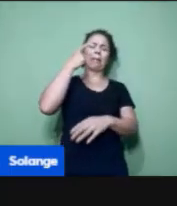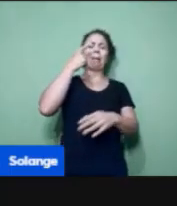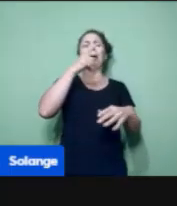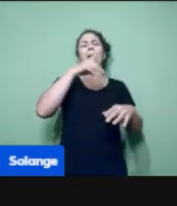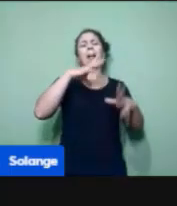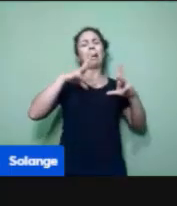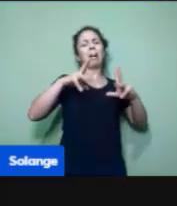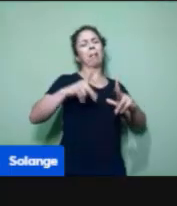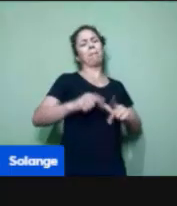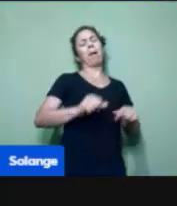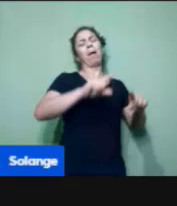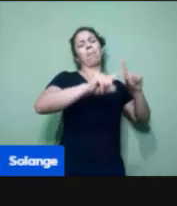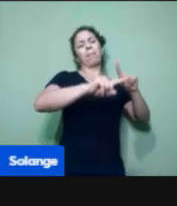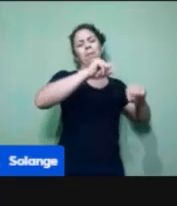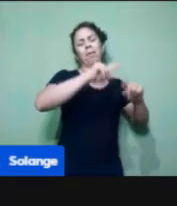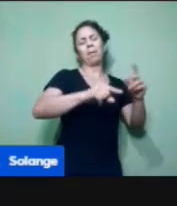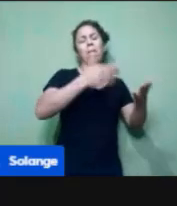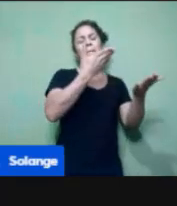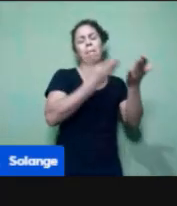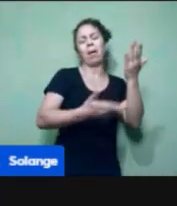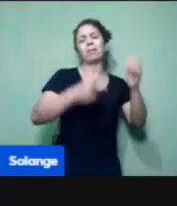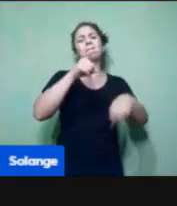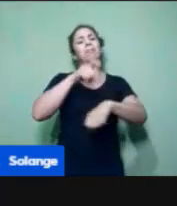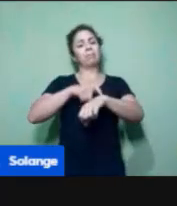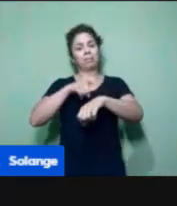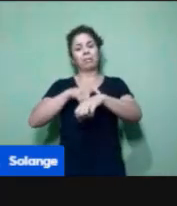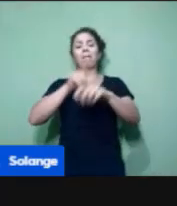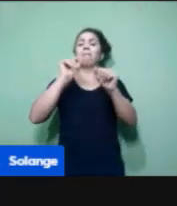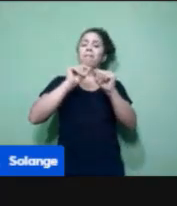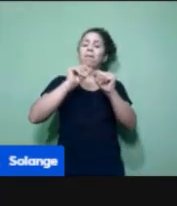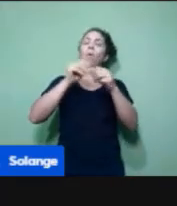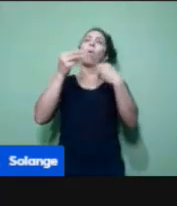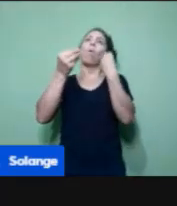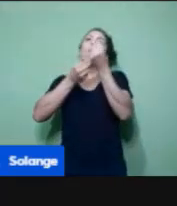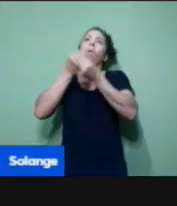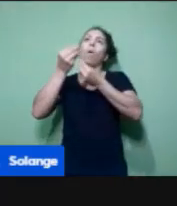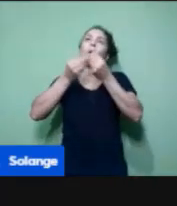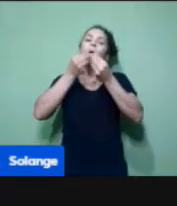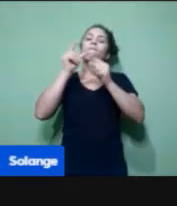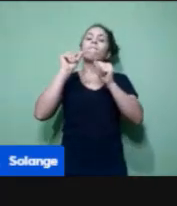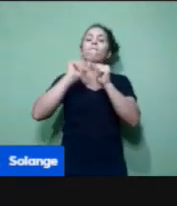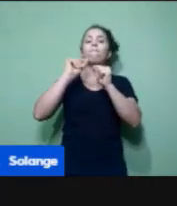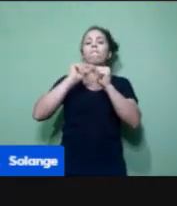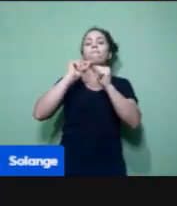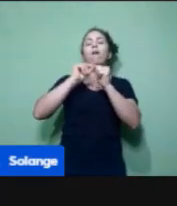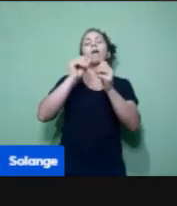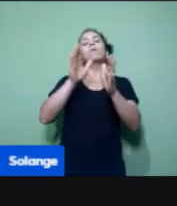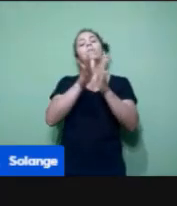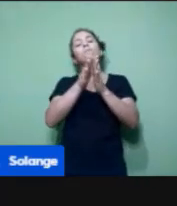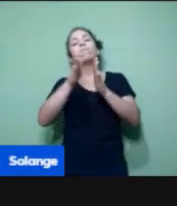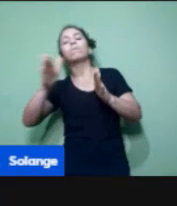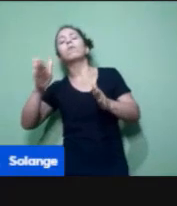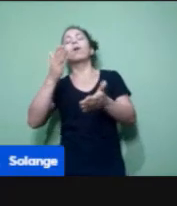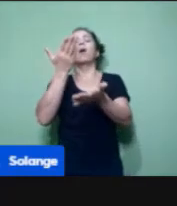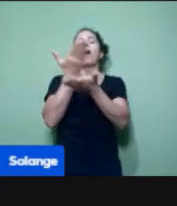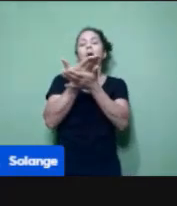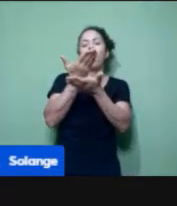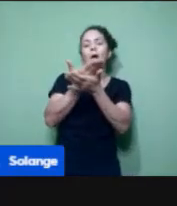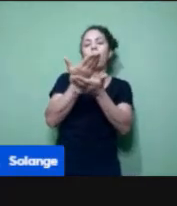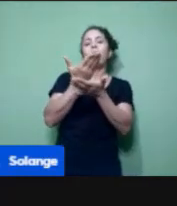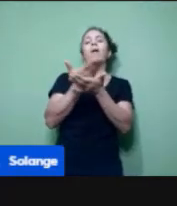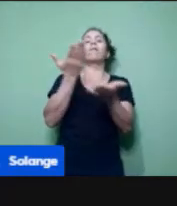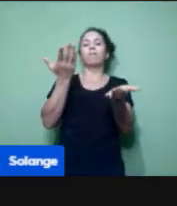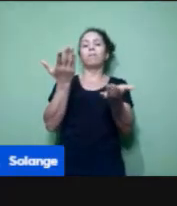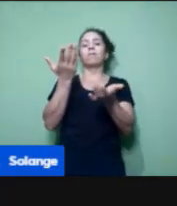um tempo fazendo isso ou perco um tempo fazendo aquilo. Como que eu faço isso durante a minha aula? Ainda tem que, individualmente, levar esses